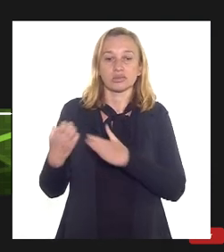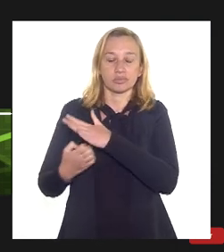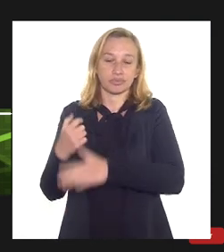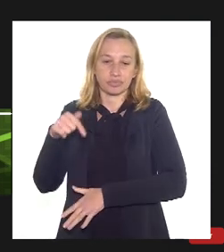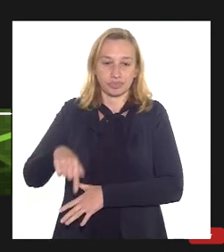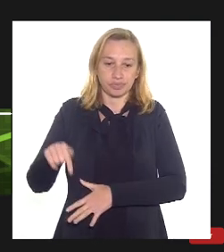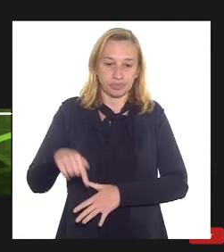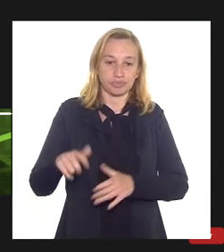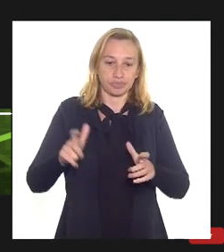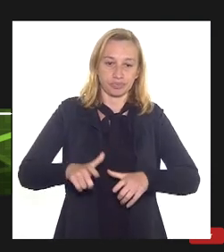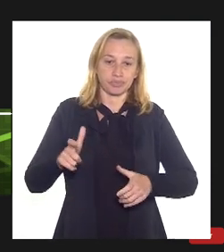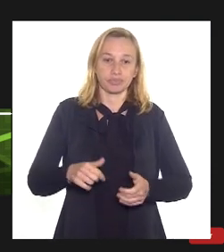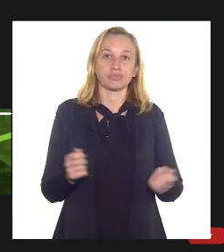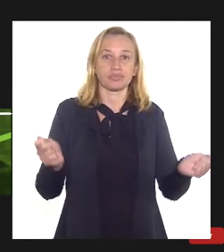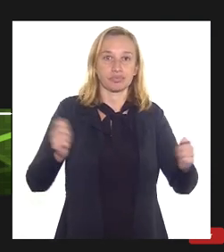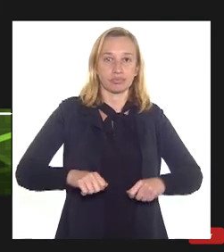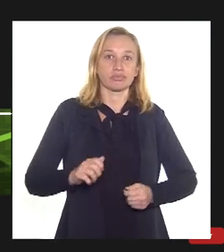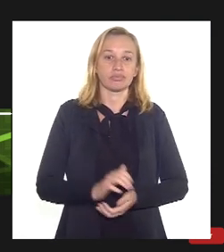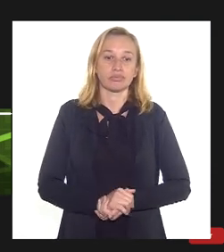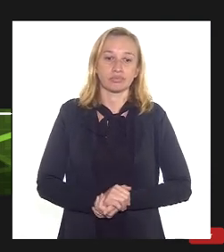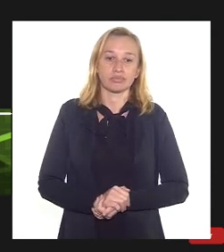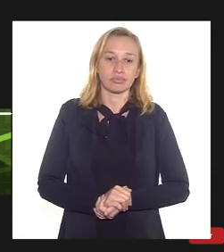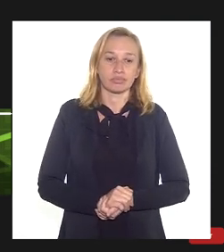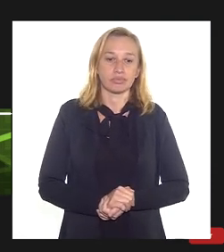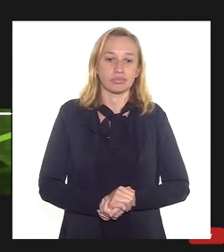ele vai ter uma capacidade, como eu já comentei aqui,